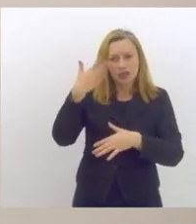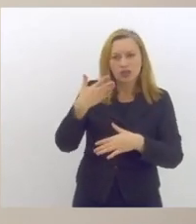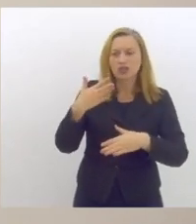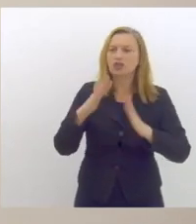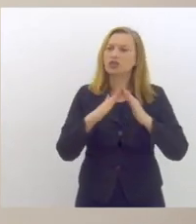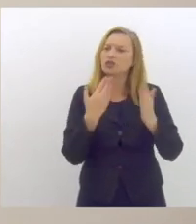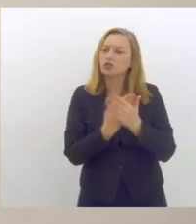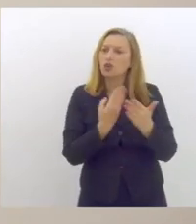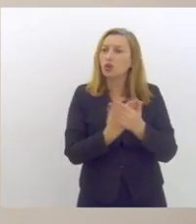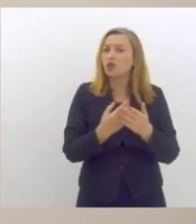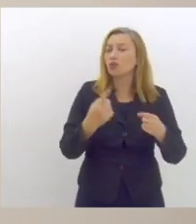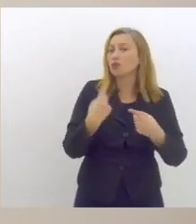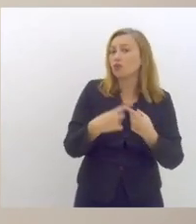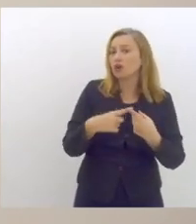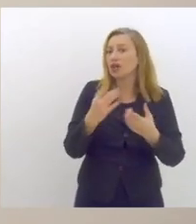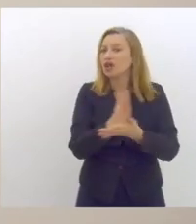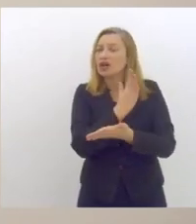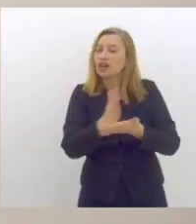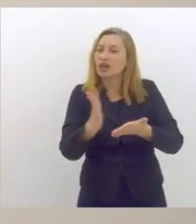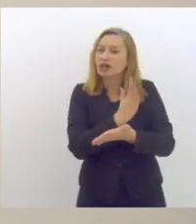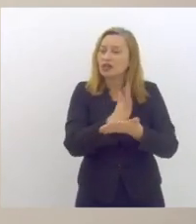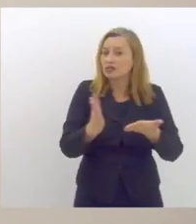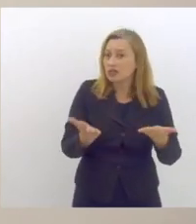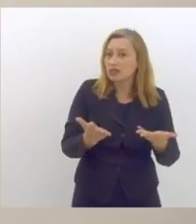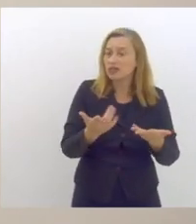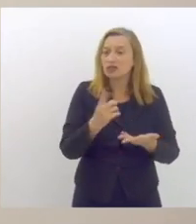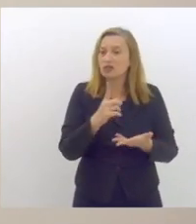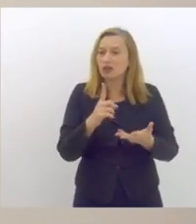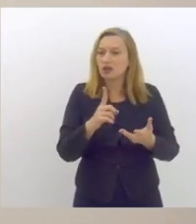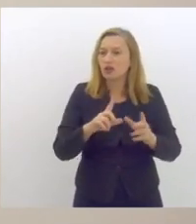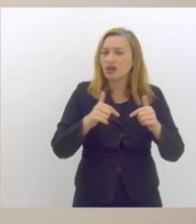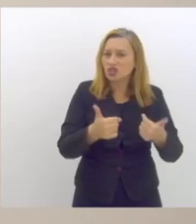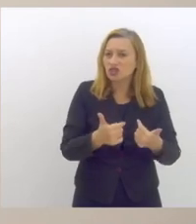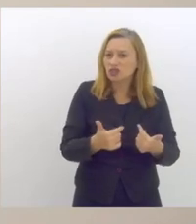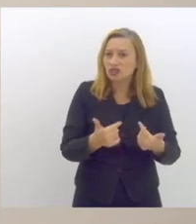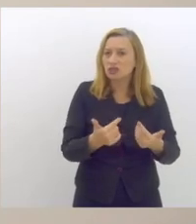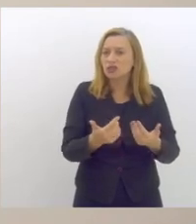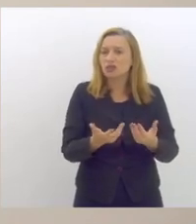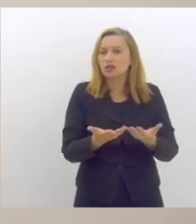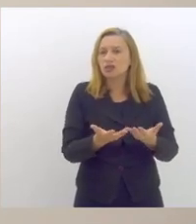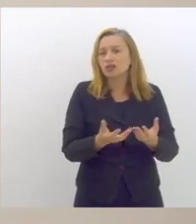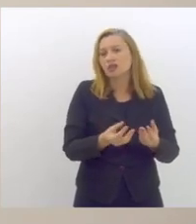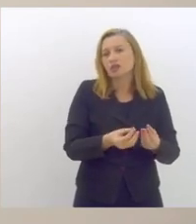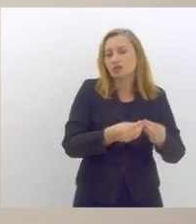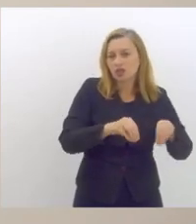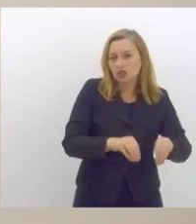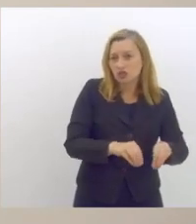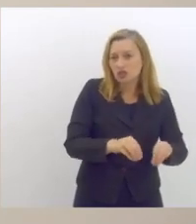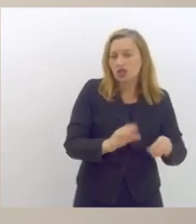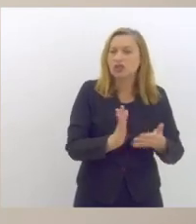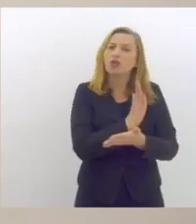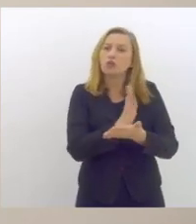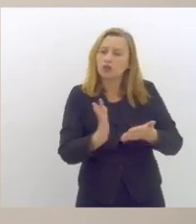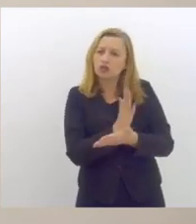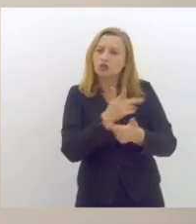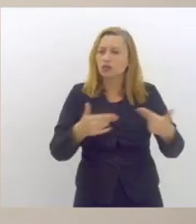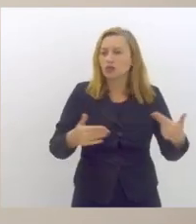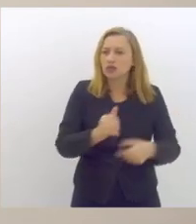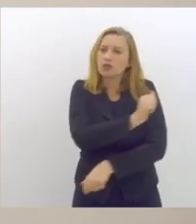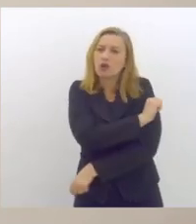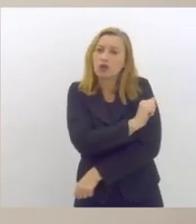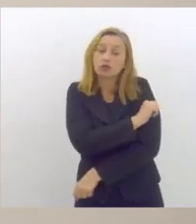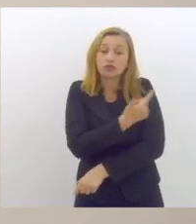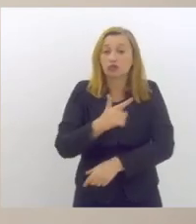muitas vezes além de não funcionar acaba apresentando certas coisas que às vezes de certa forma que o aluno não tinha nem